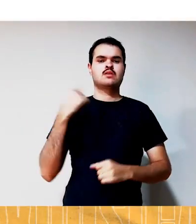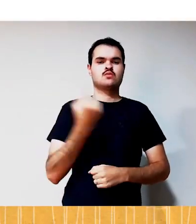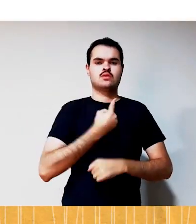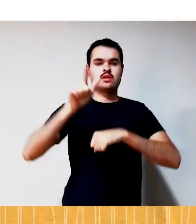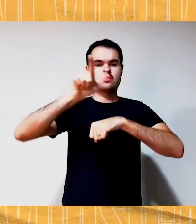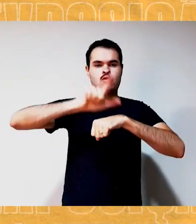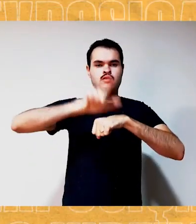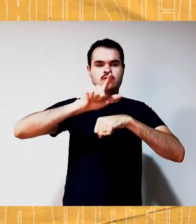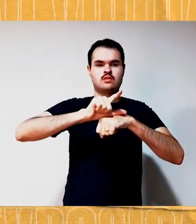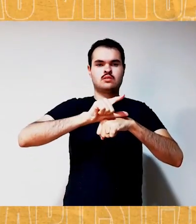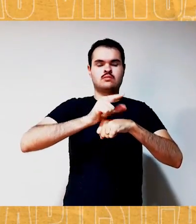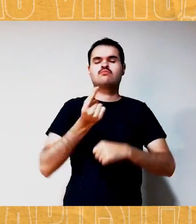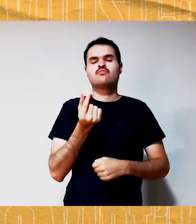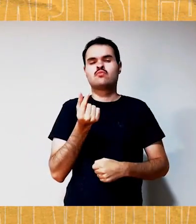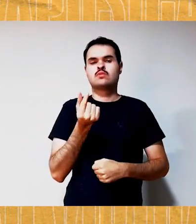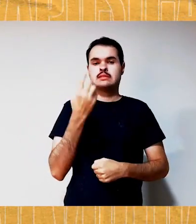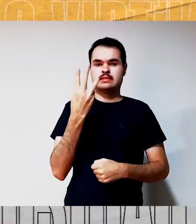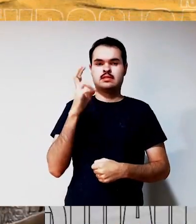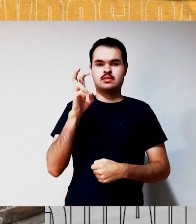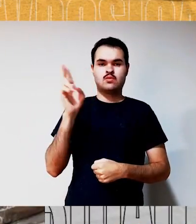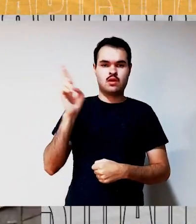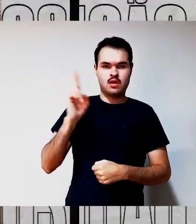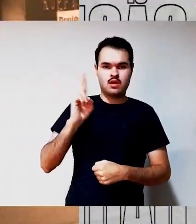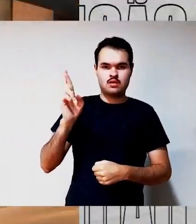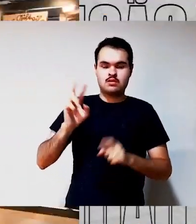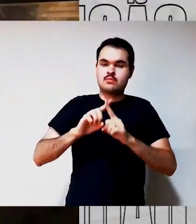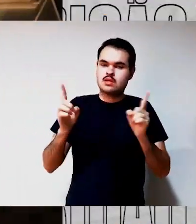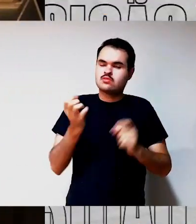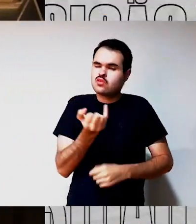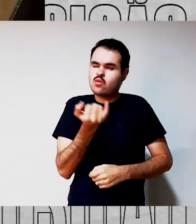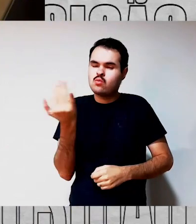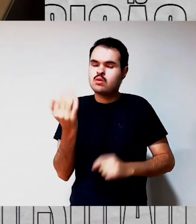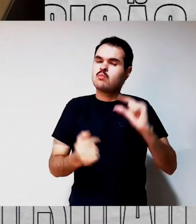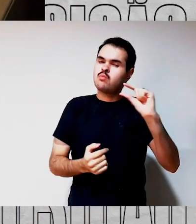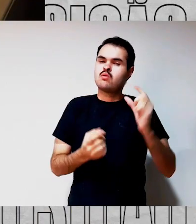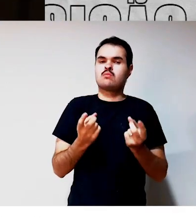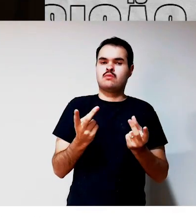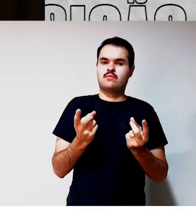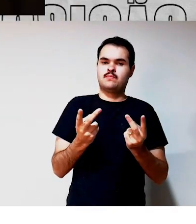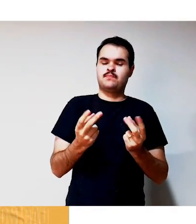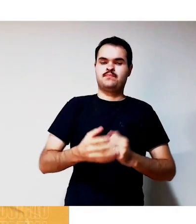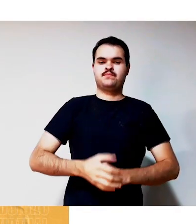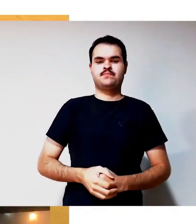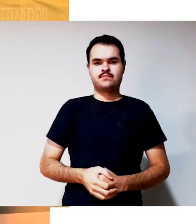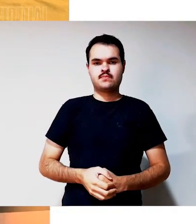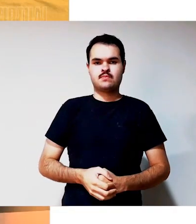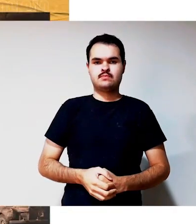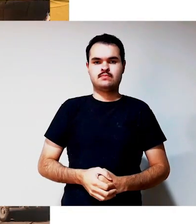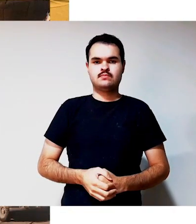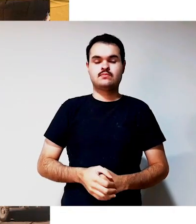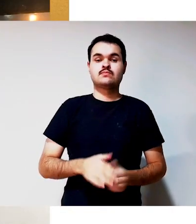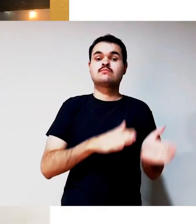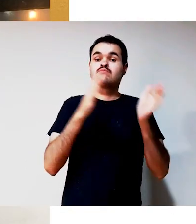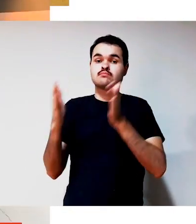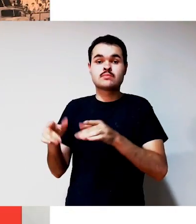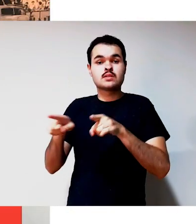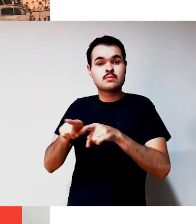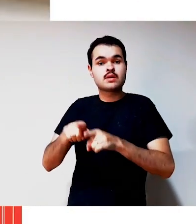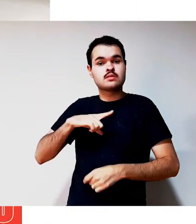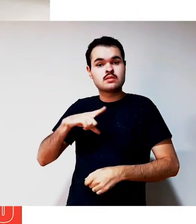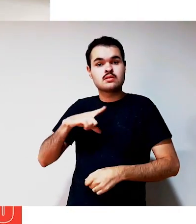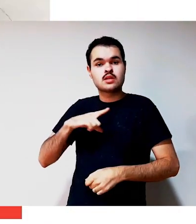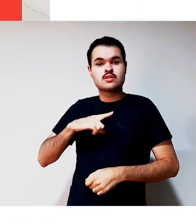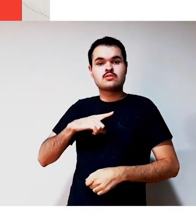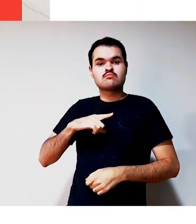Um outro ponto interessante dessa HQ é que, como ela ganhou um espaço no Museu do Holocausto de Curitiba, mas a